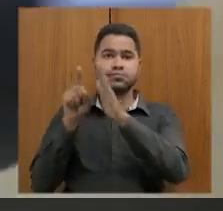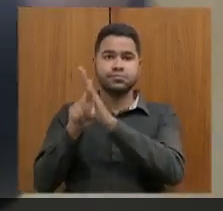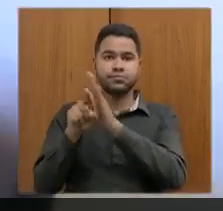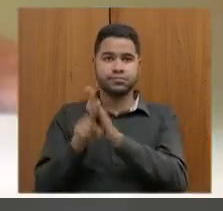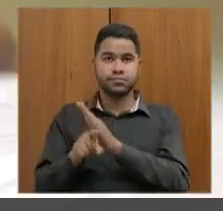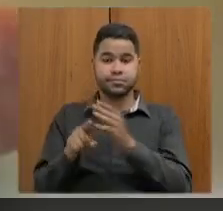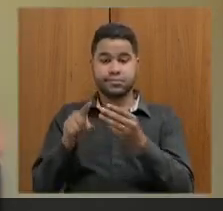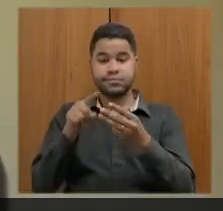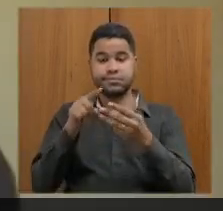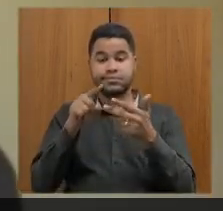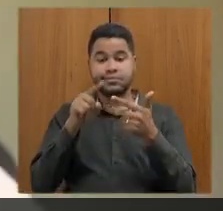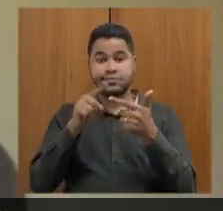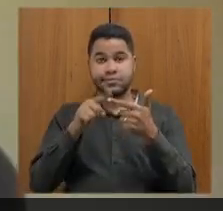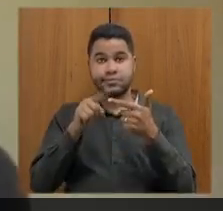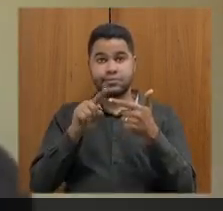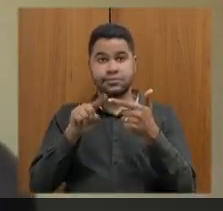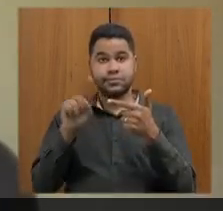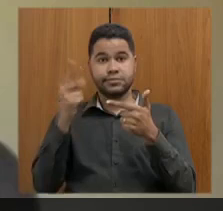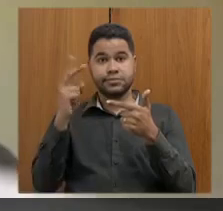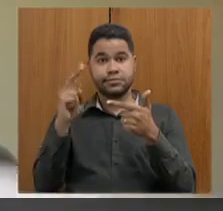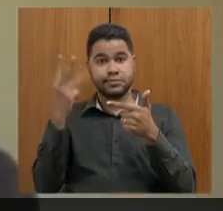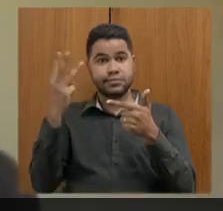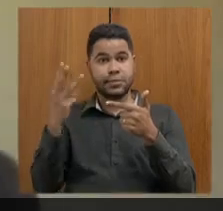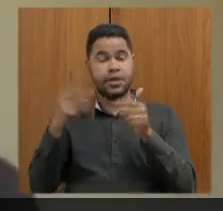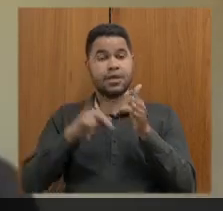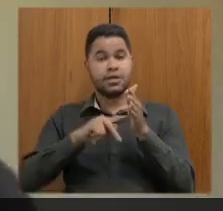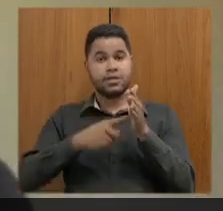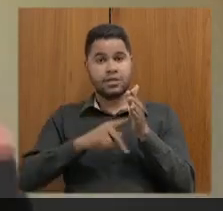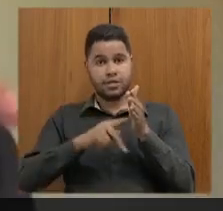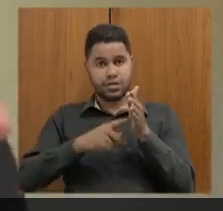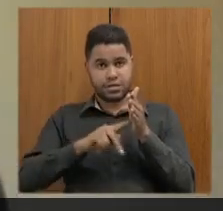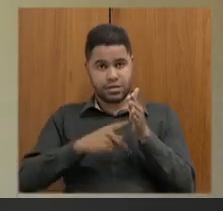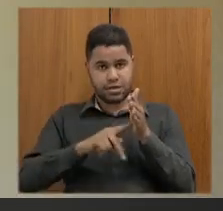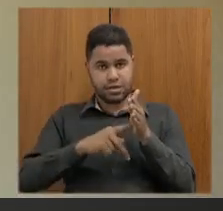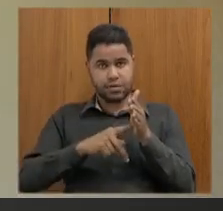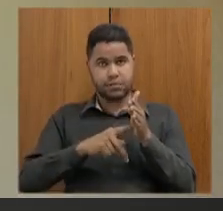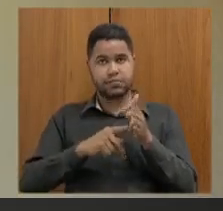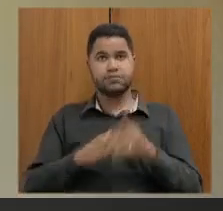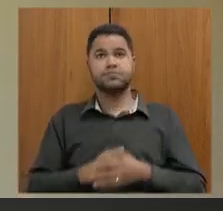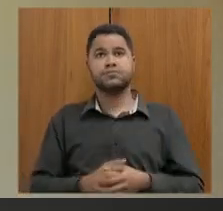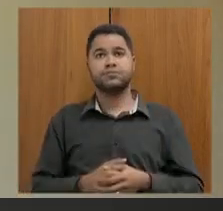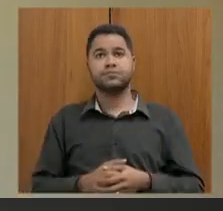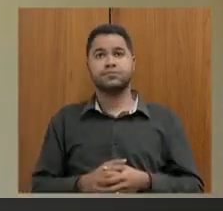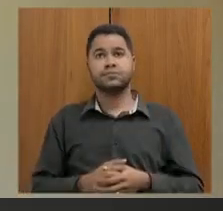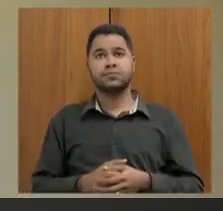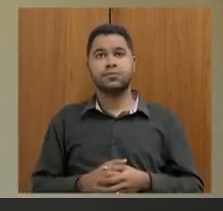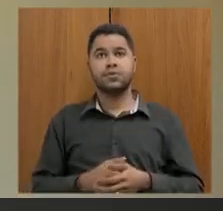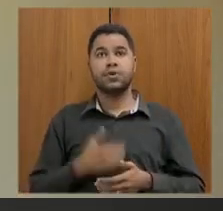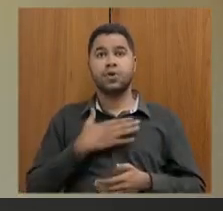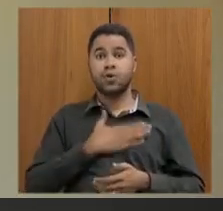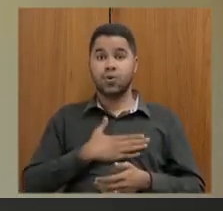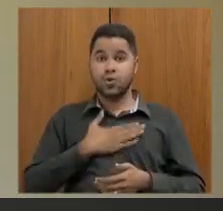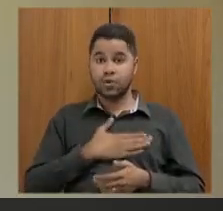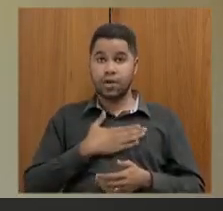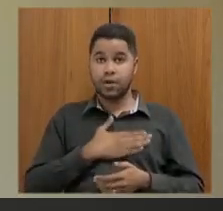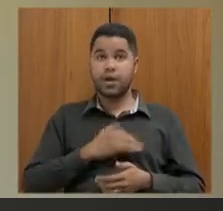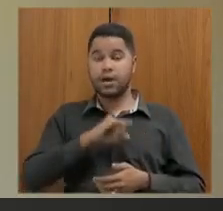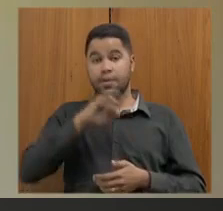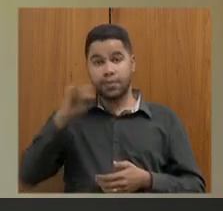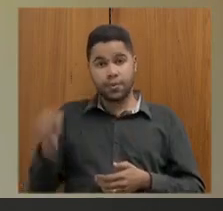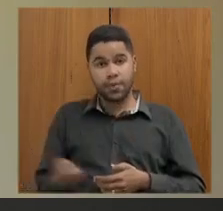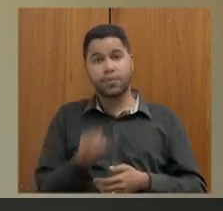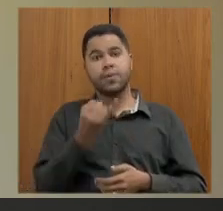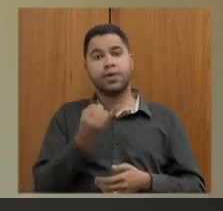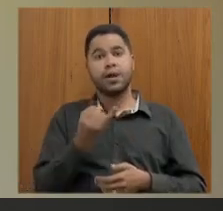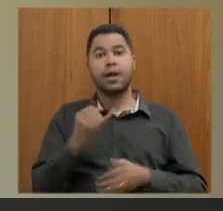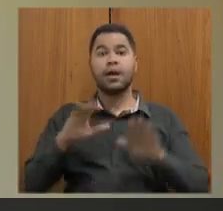são aqui encaminhamentos e solicitações do sindicato dos especialistas em educação básica e que eu gostaria de aproveitar esse momento